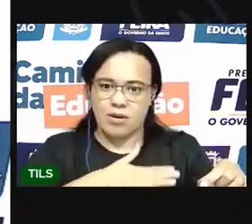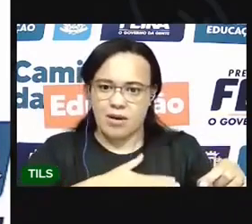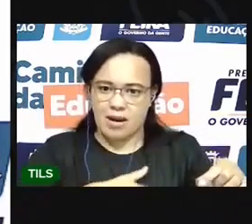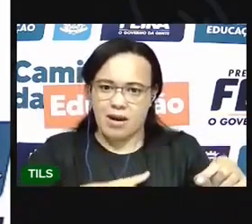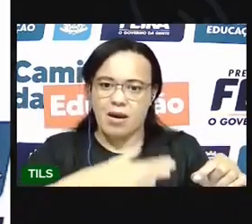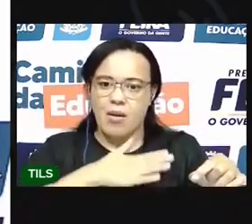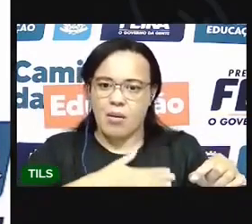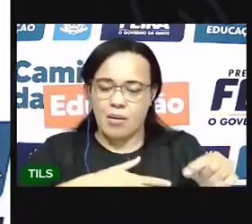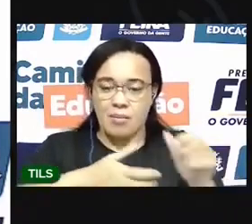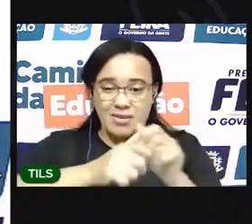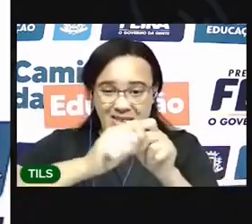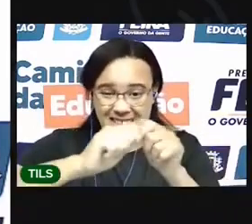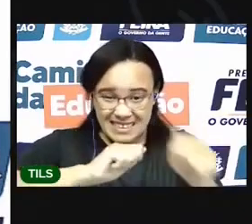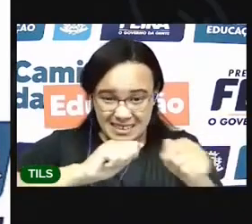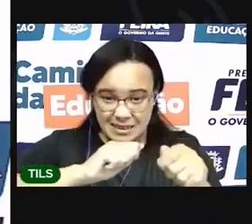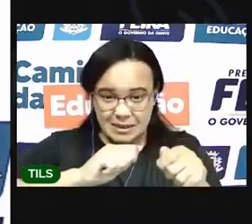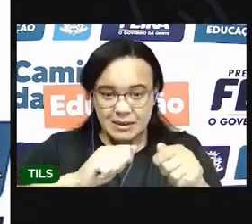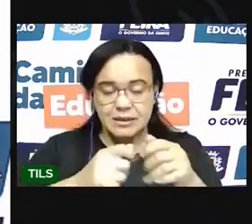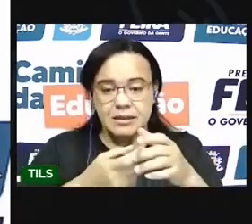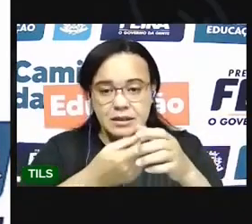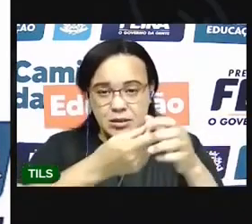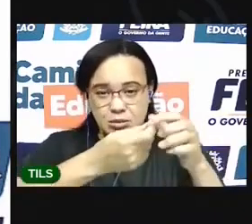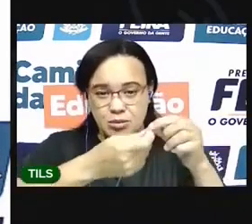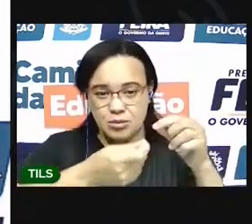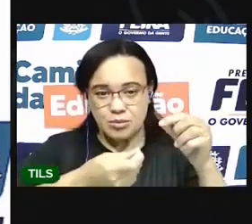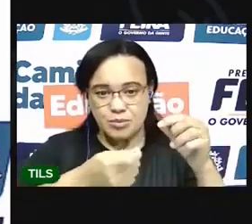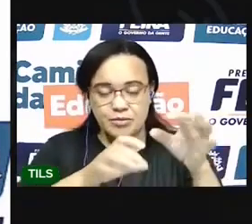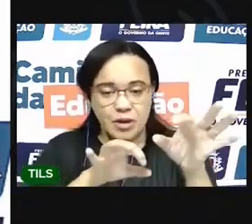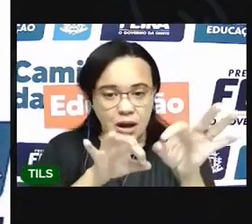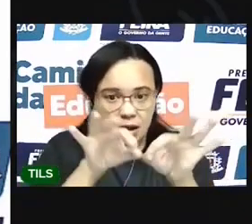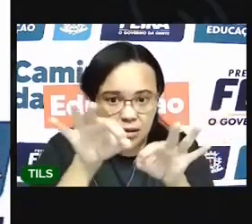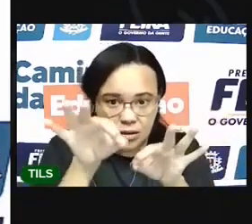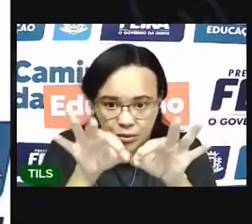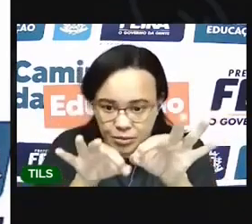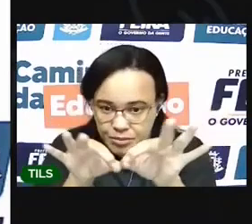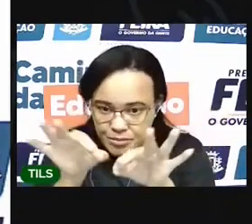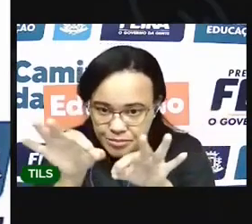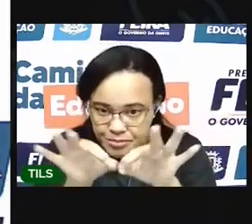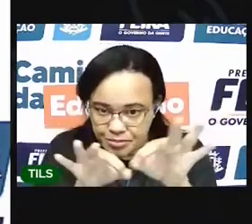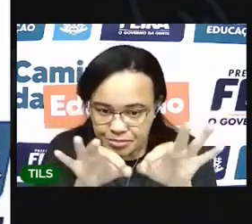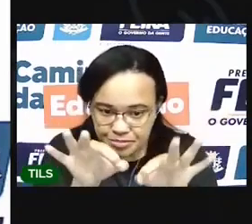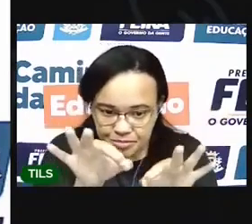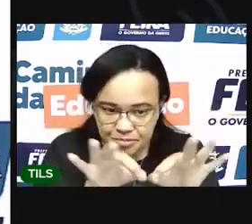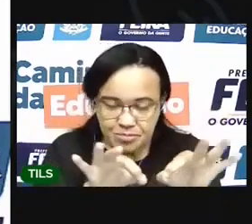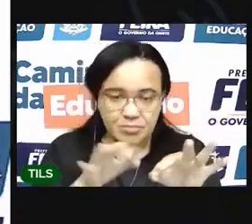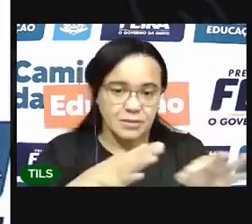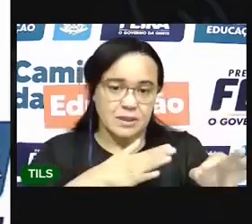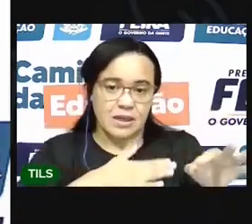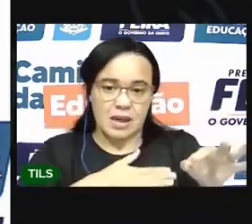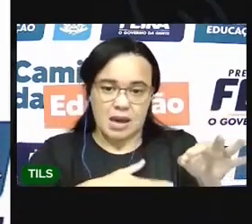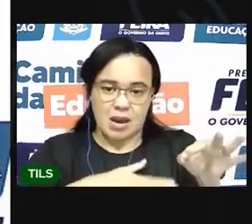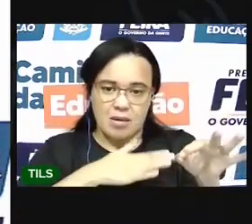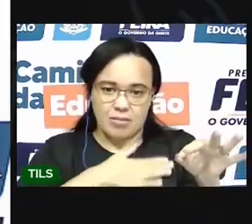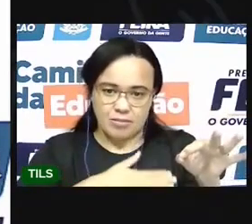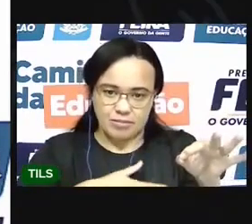Vai puxando E vai já ajeitando ele Tá?